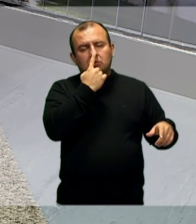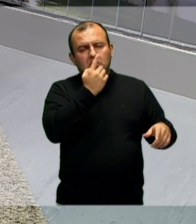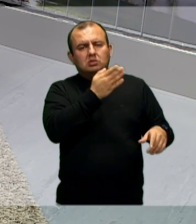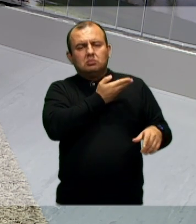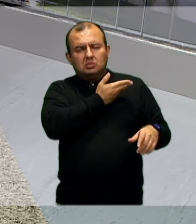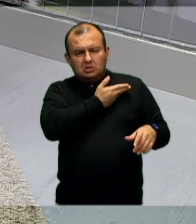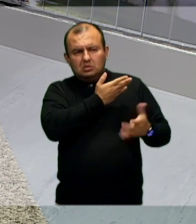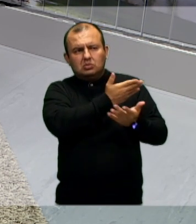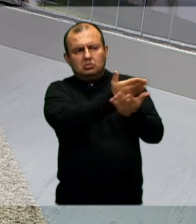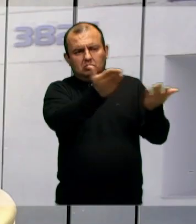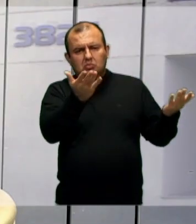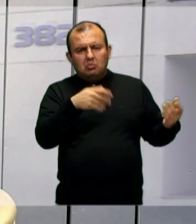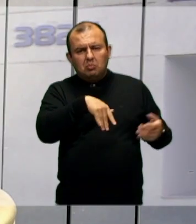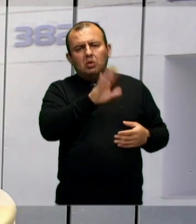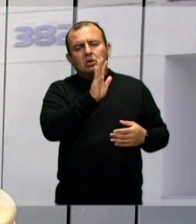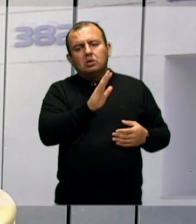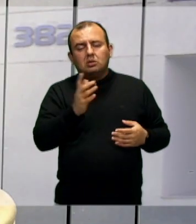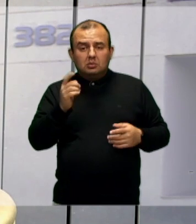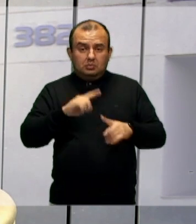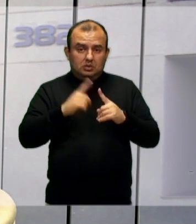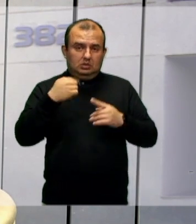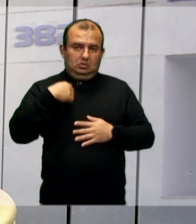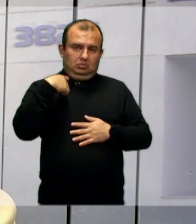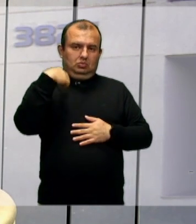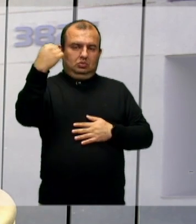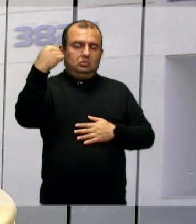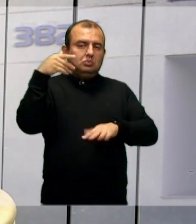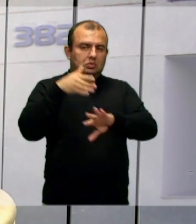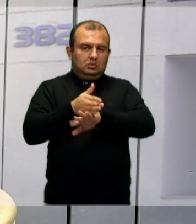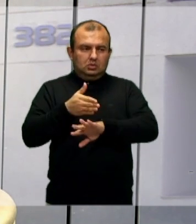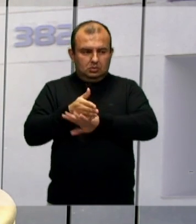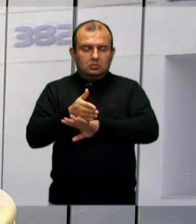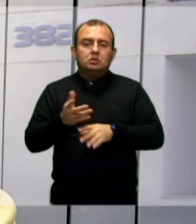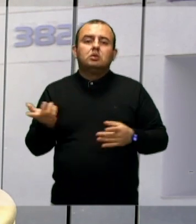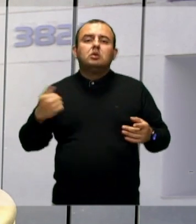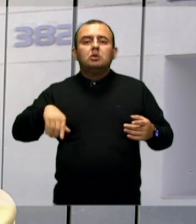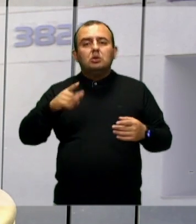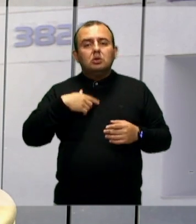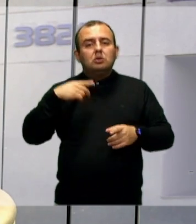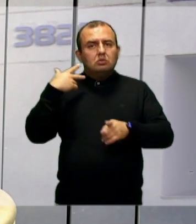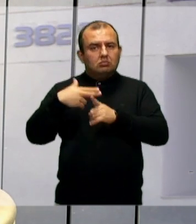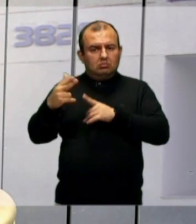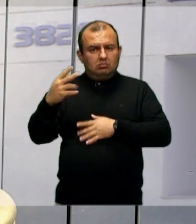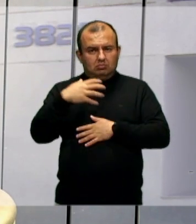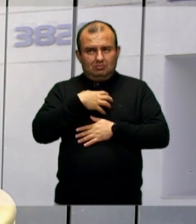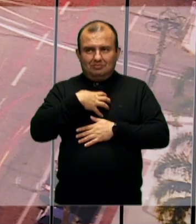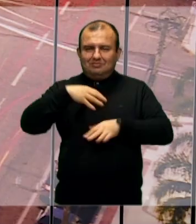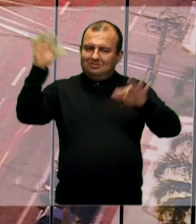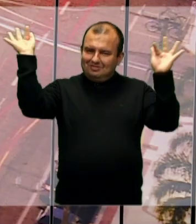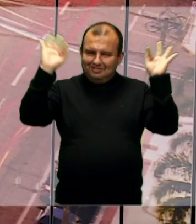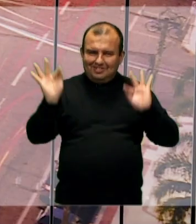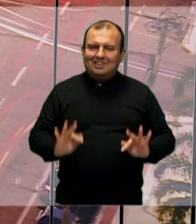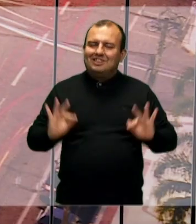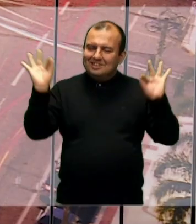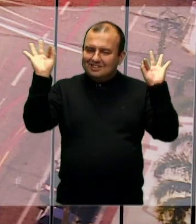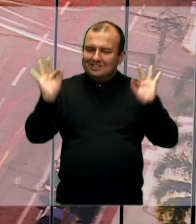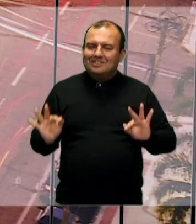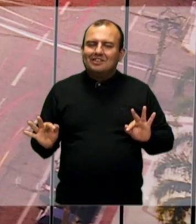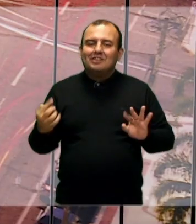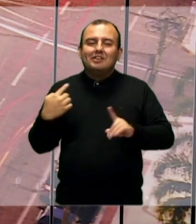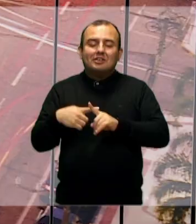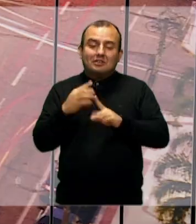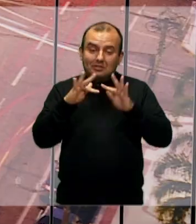amizades com as outras pessoas, mas eu fui escolhido para estar participando. E quando eu ganhei, eu senti muita felicidade, minha